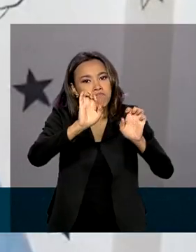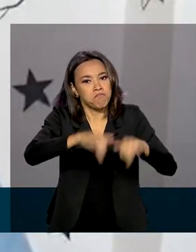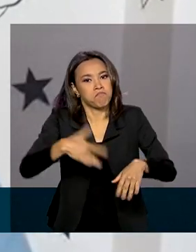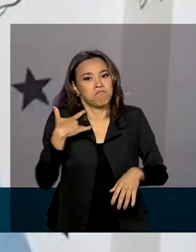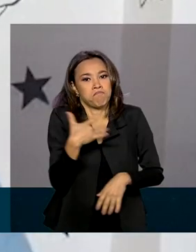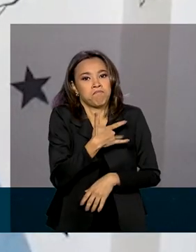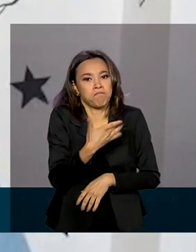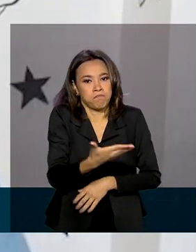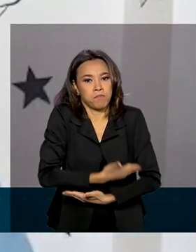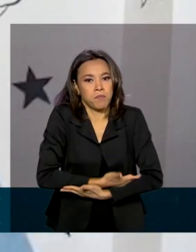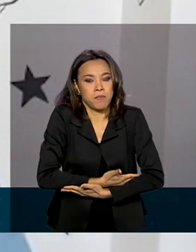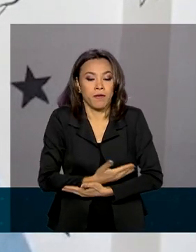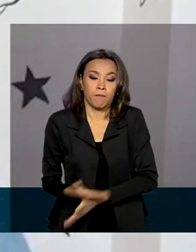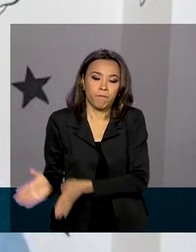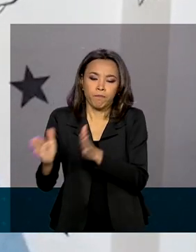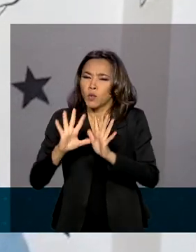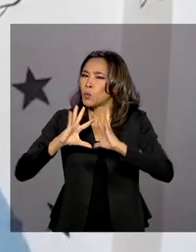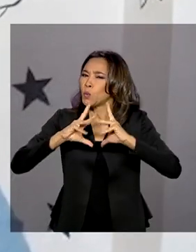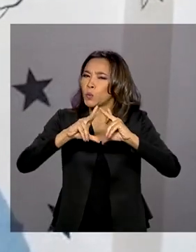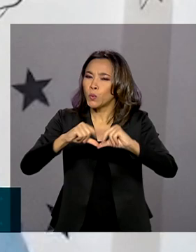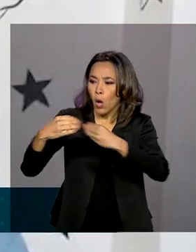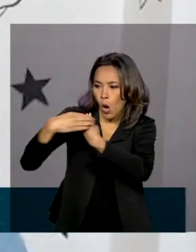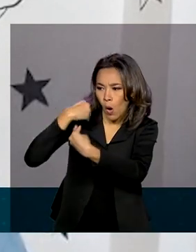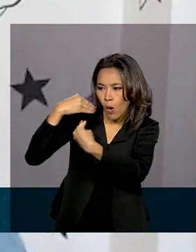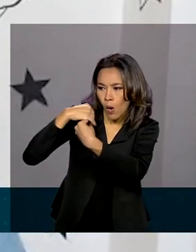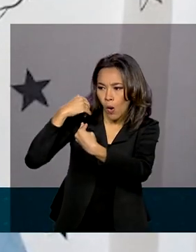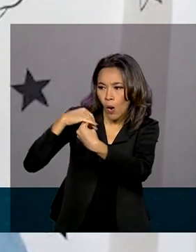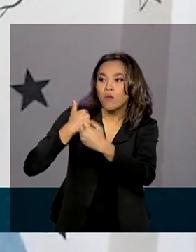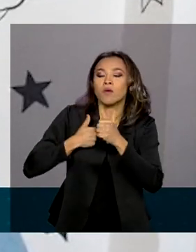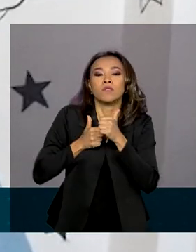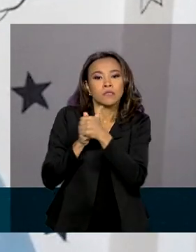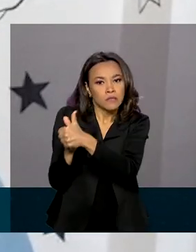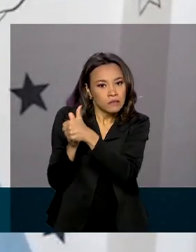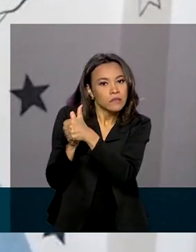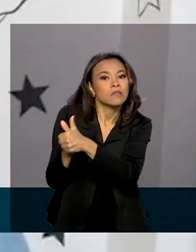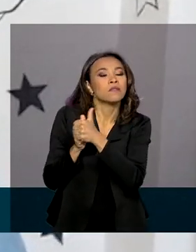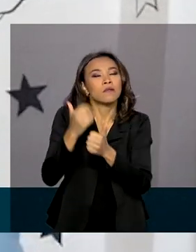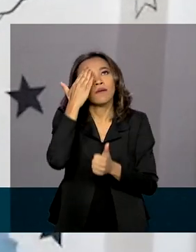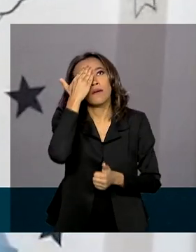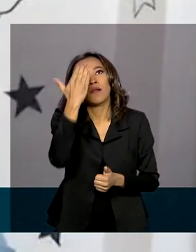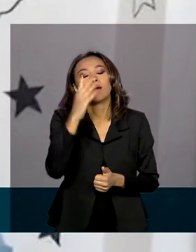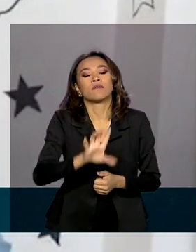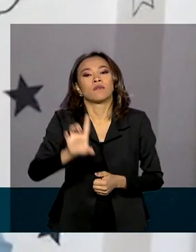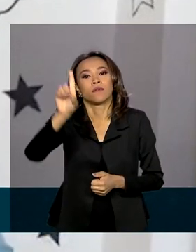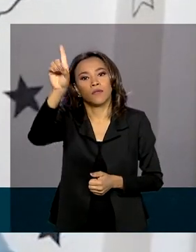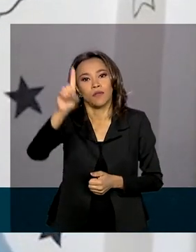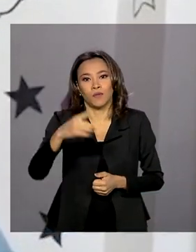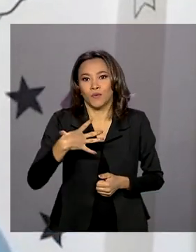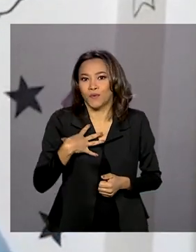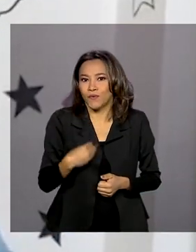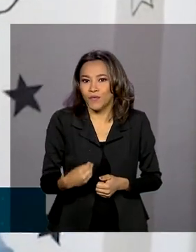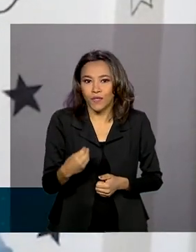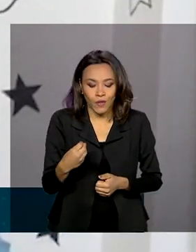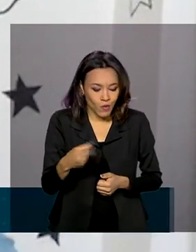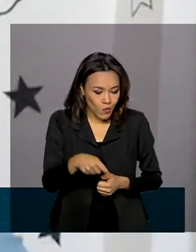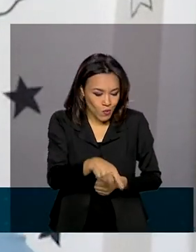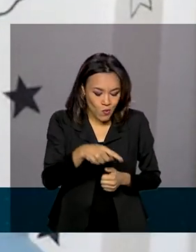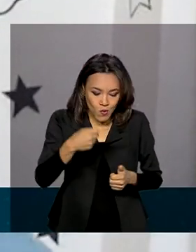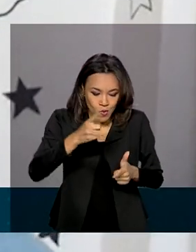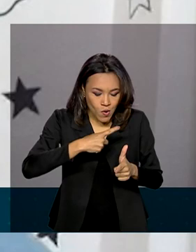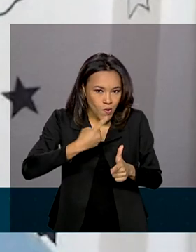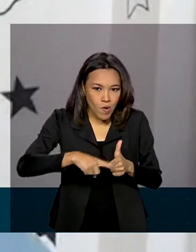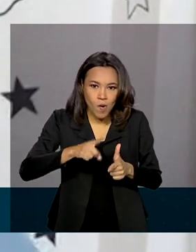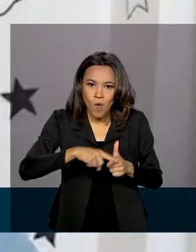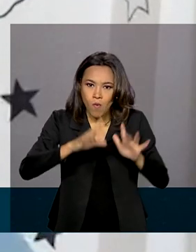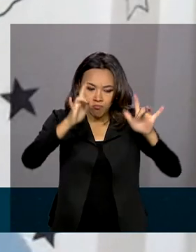Nós fizemos tudo o que foi solicitado e, graças a Deus, o nosso filho não teve nenhuma sequela, ele não tem